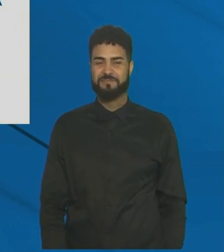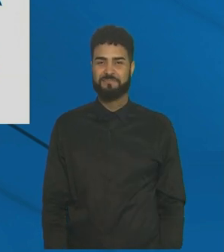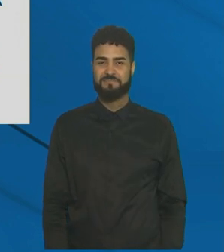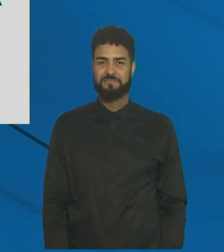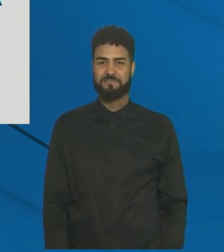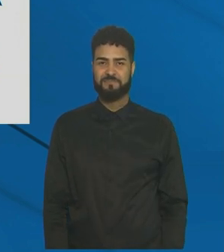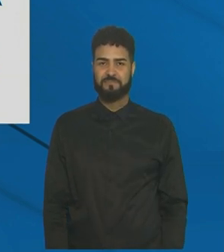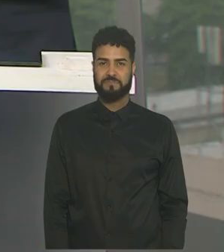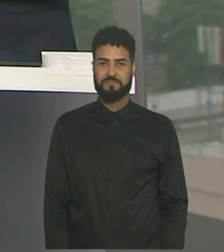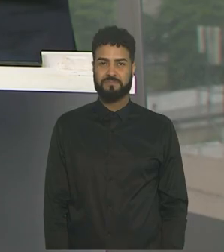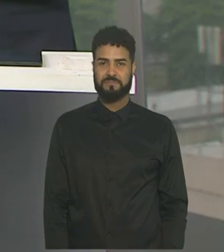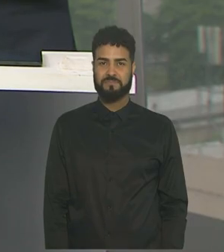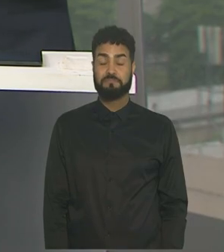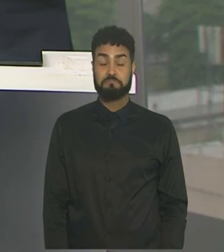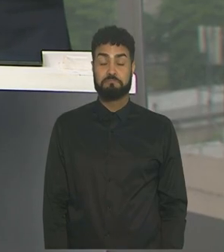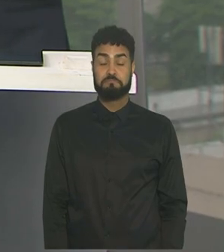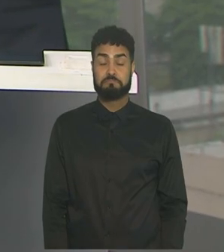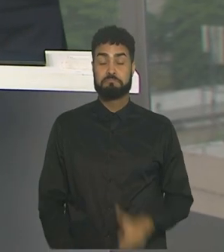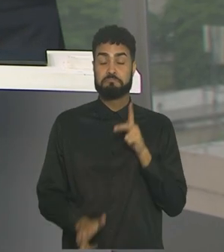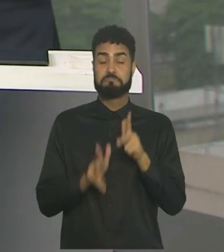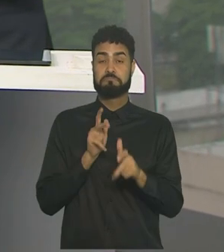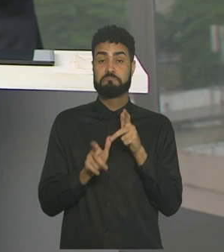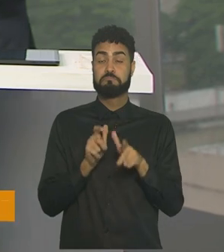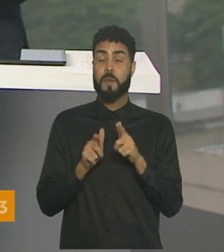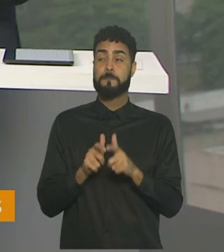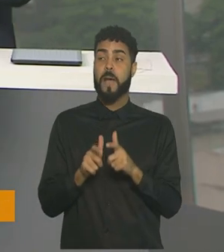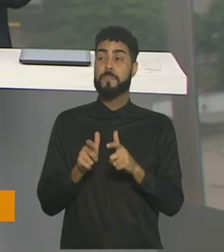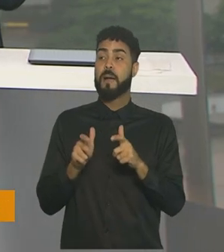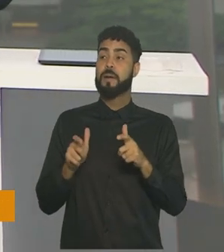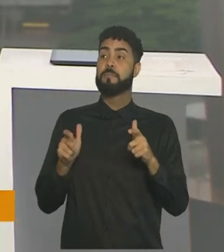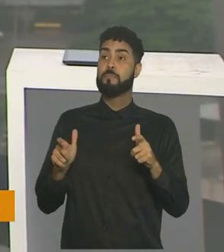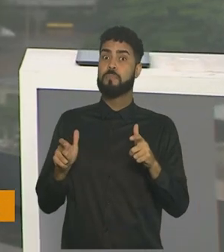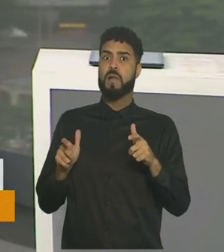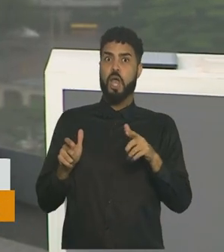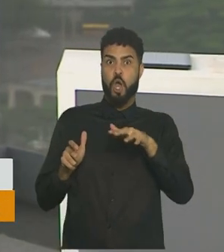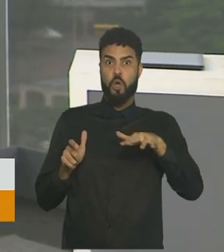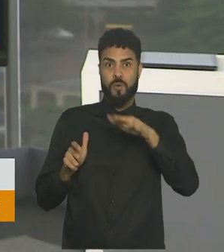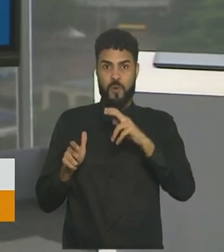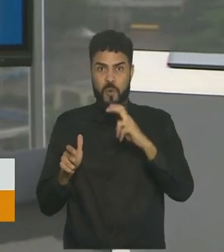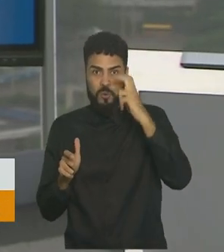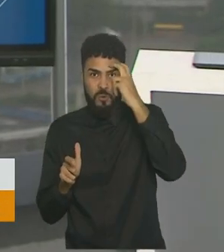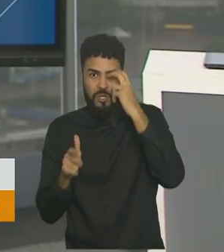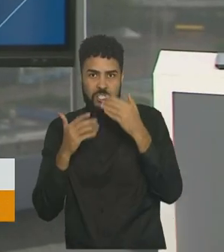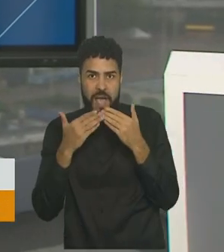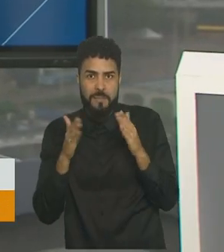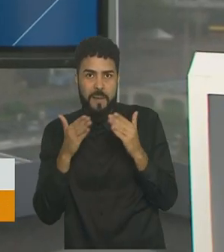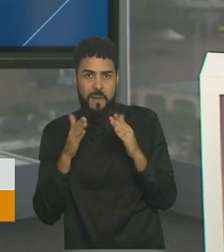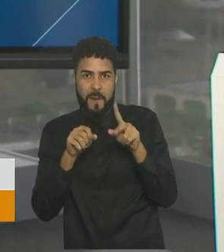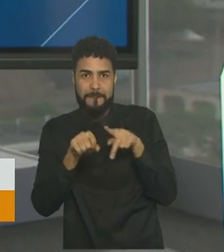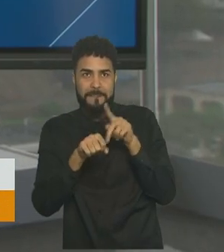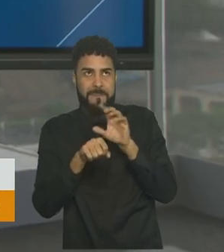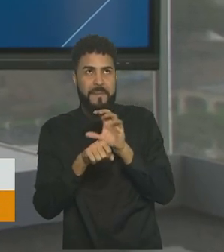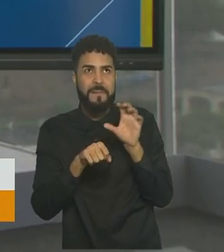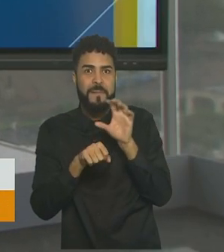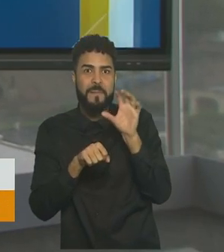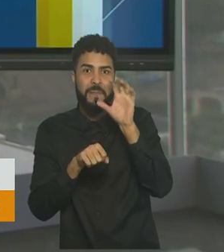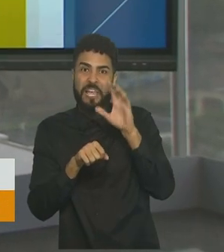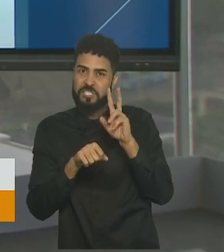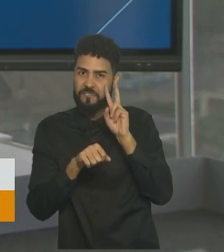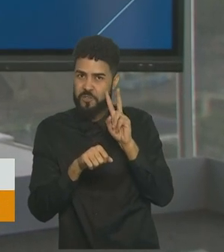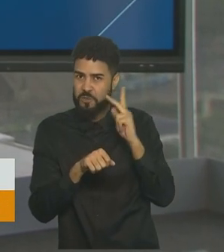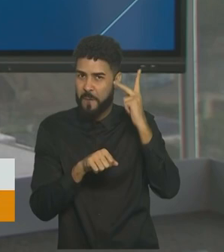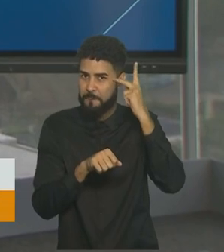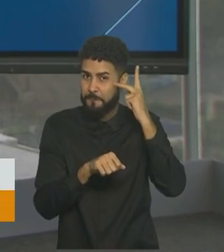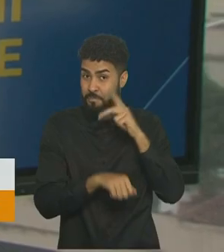pessoas. E com o avanço da vacinação, diversos espaços culturais estão reabrindo em todo o país. A gente já viu São